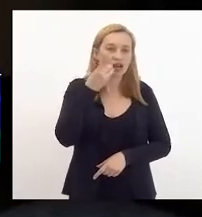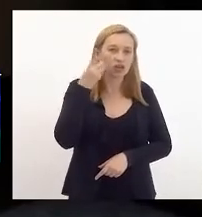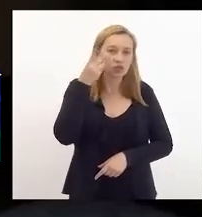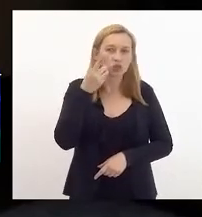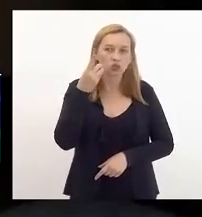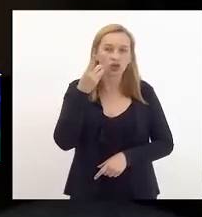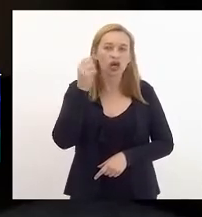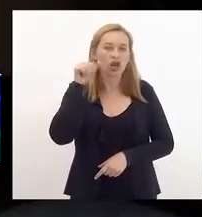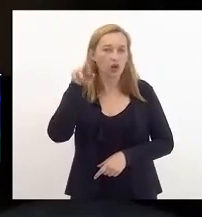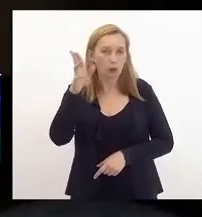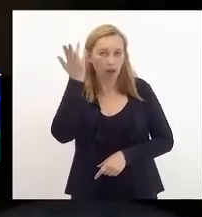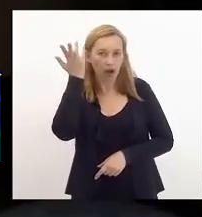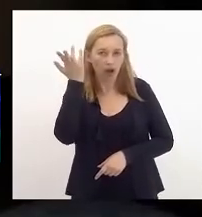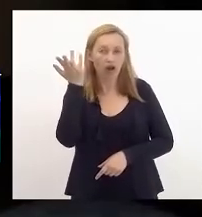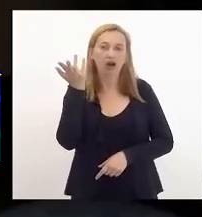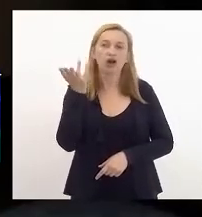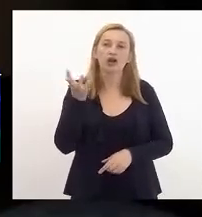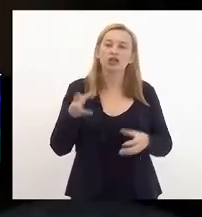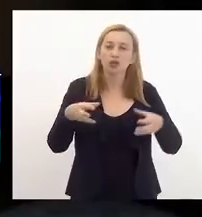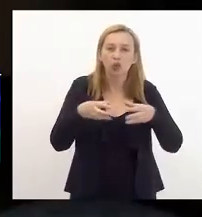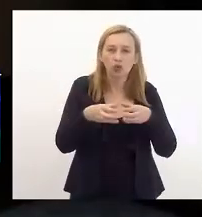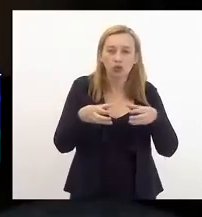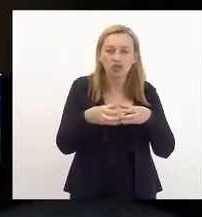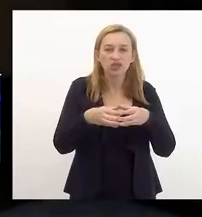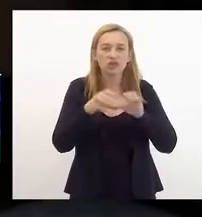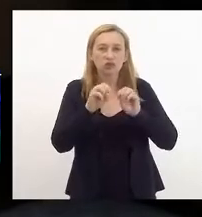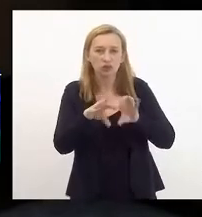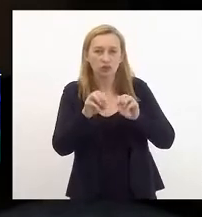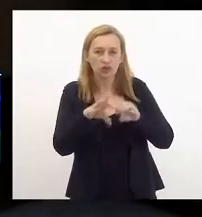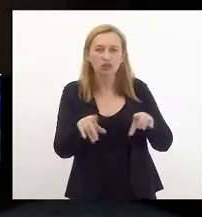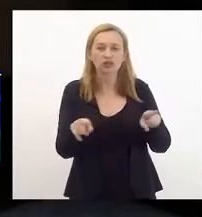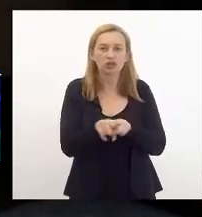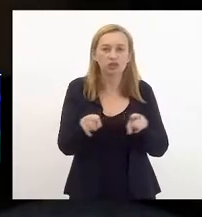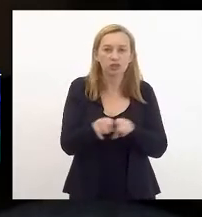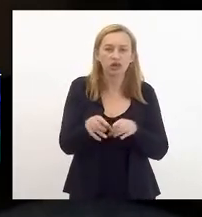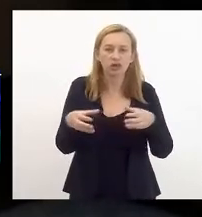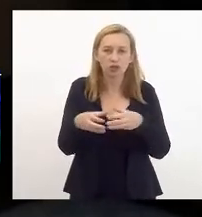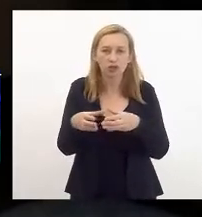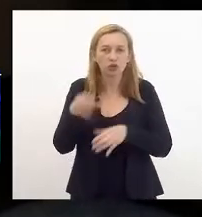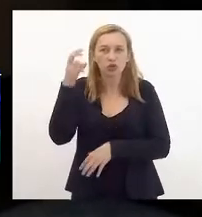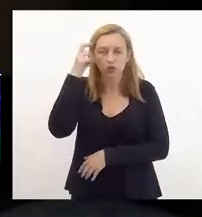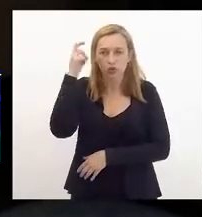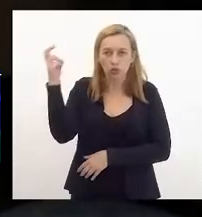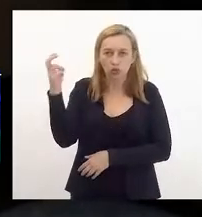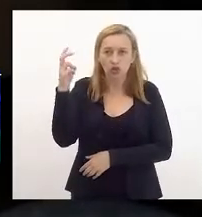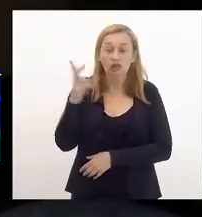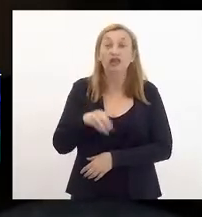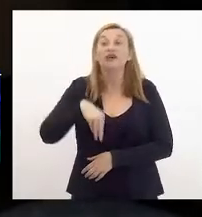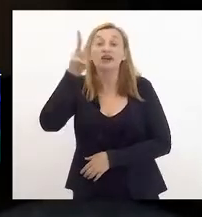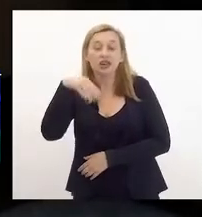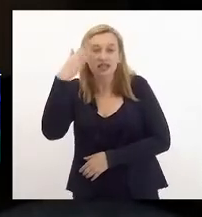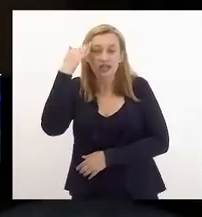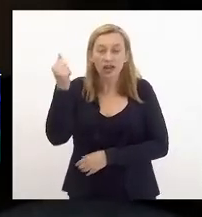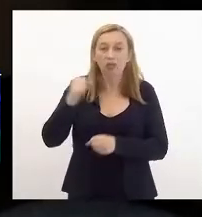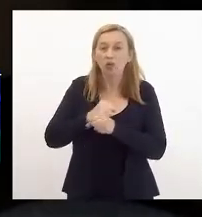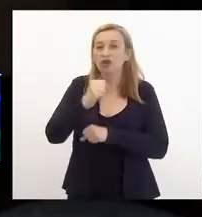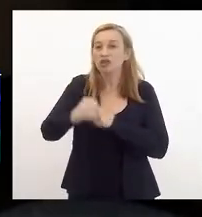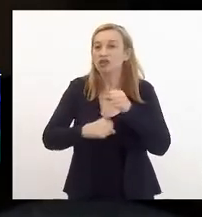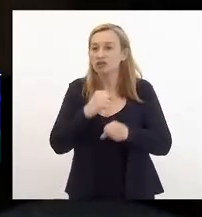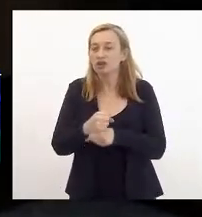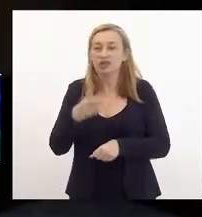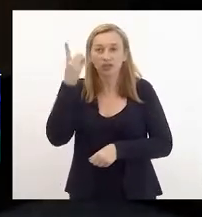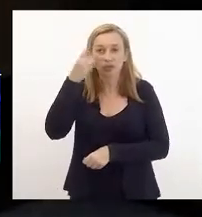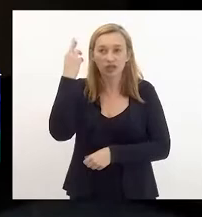Eliomar, que presidem a Comissão de Educação e a Comissão de Cultura. Quem sabe, no ano que vem, deputada Renata,